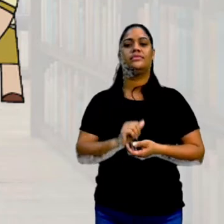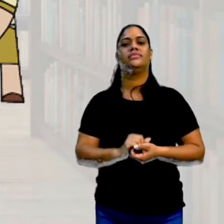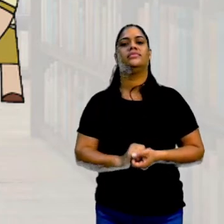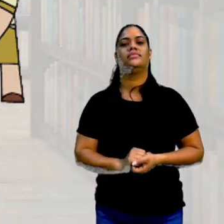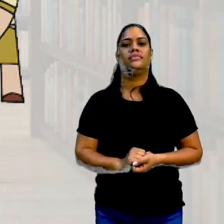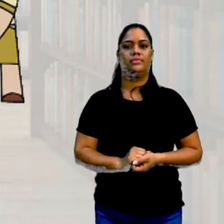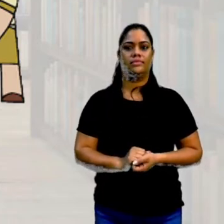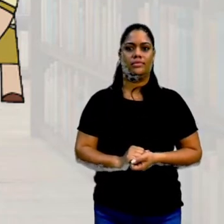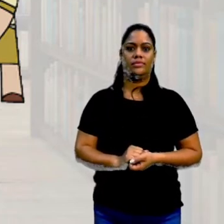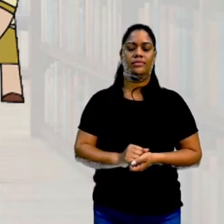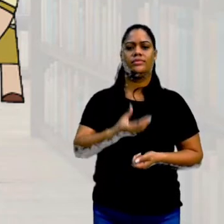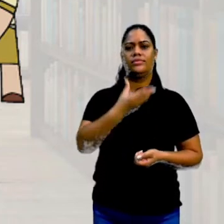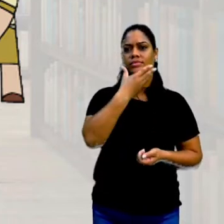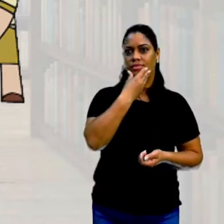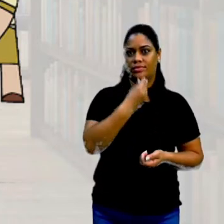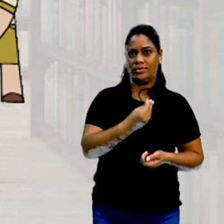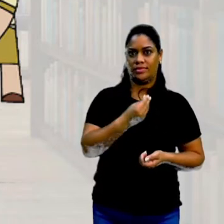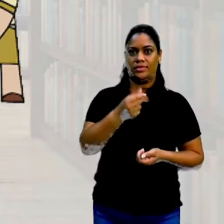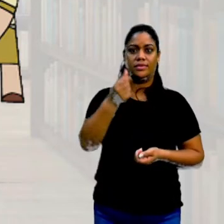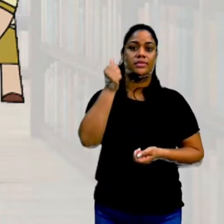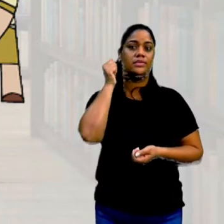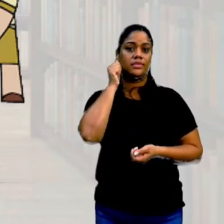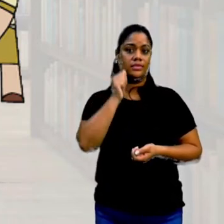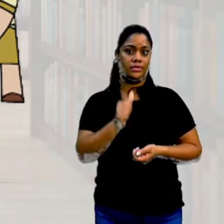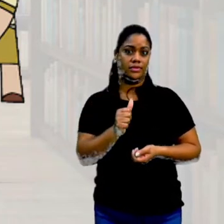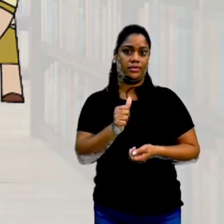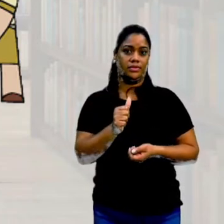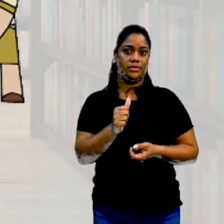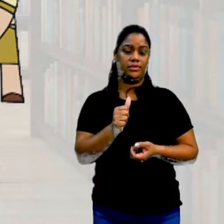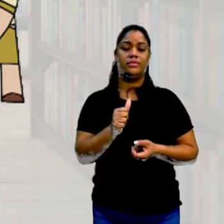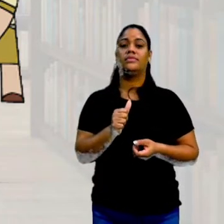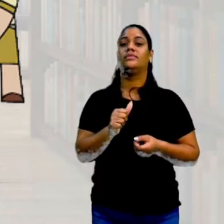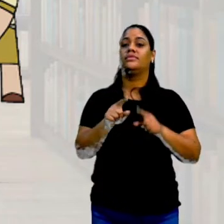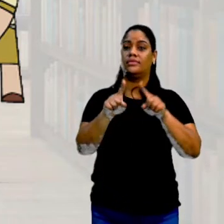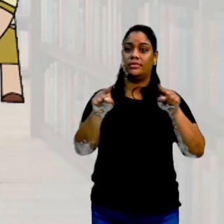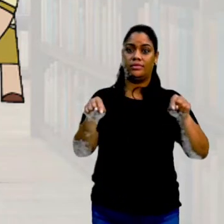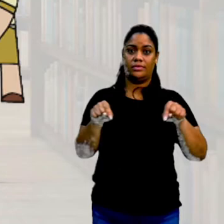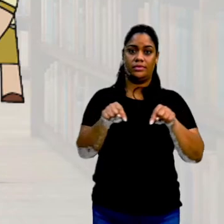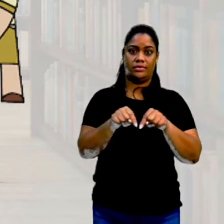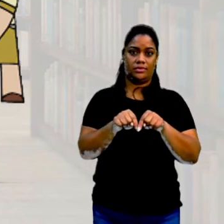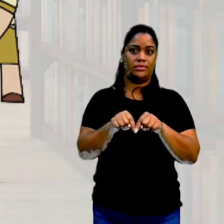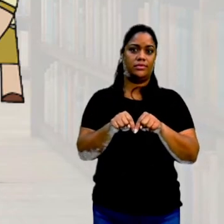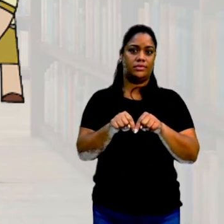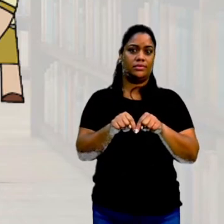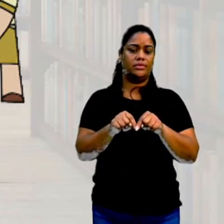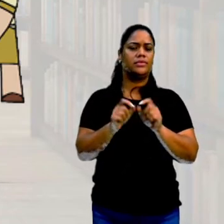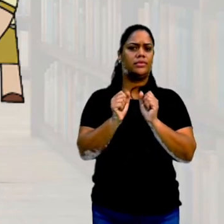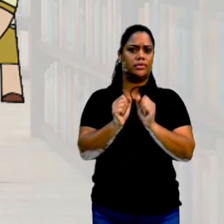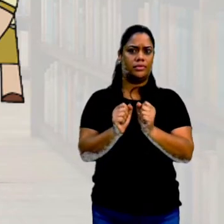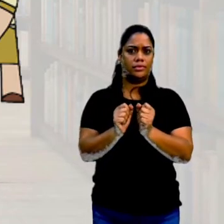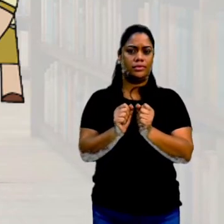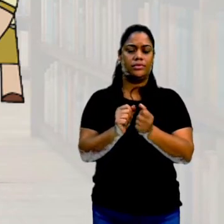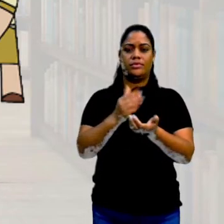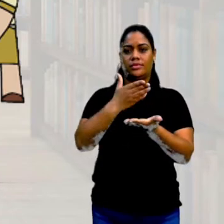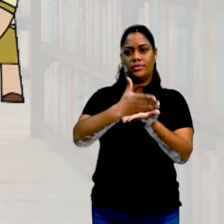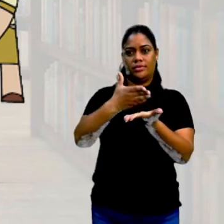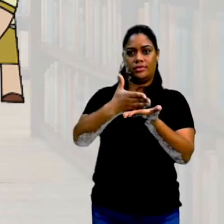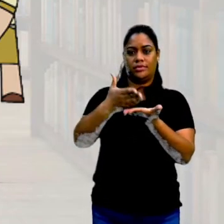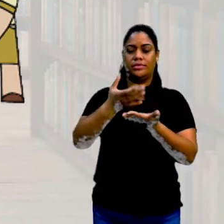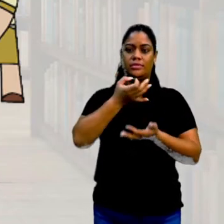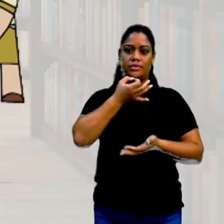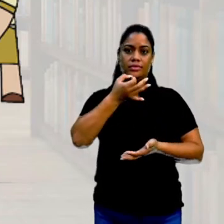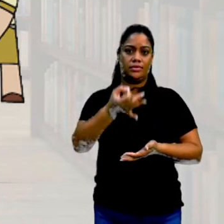aí, entre os homens e entre as mulheres dessa sala, a gente pode separar a pesquisa de opinião.